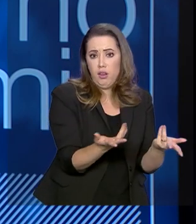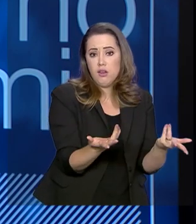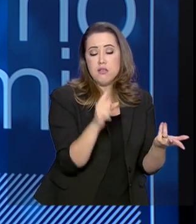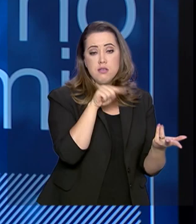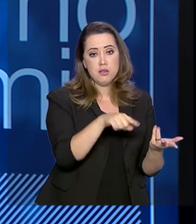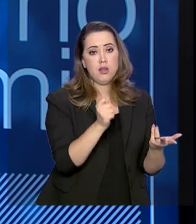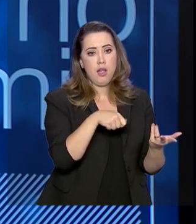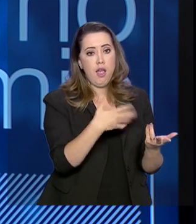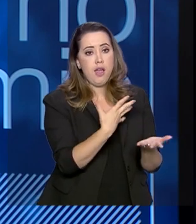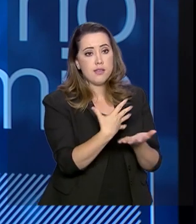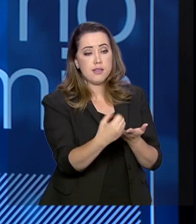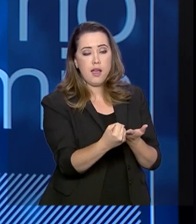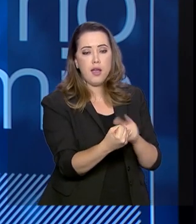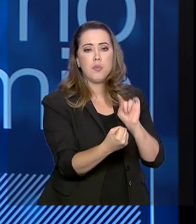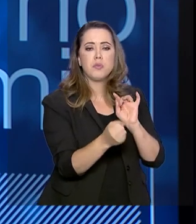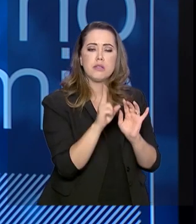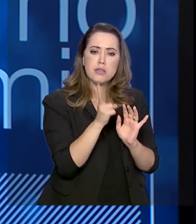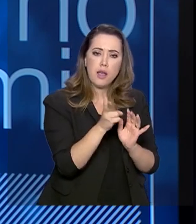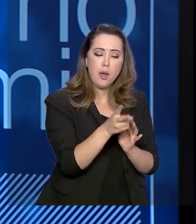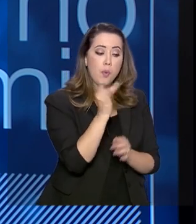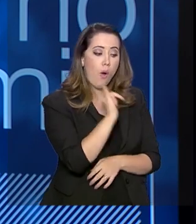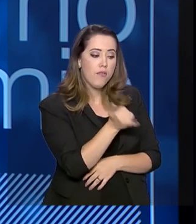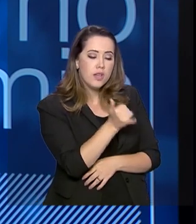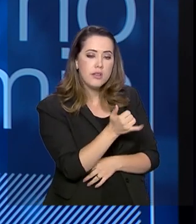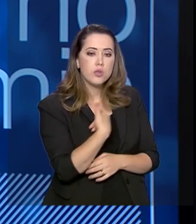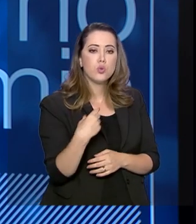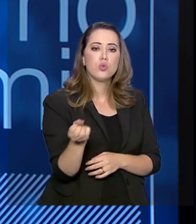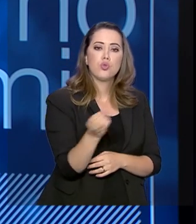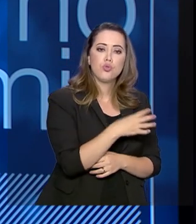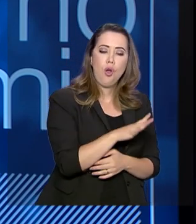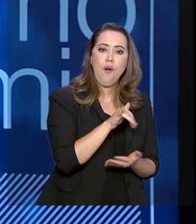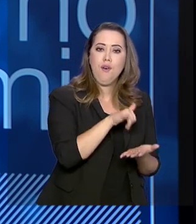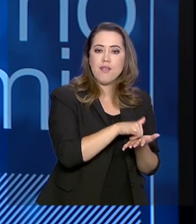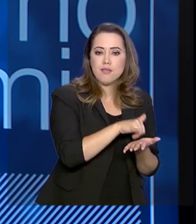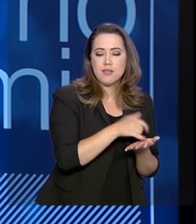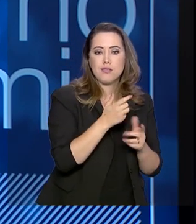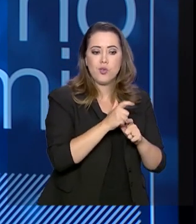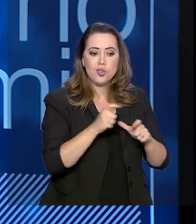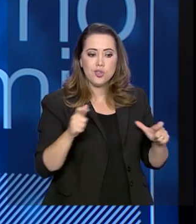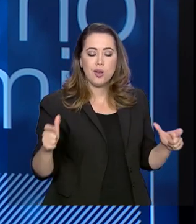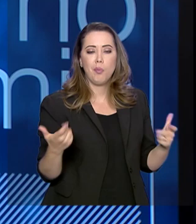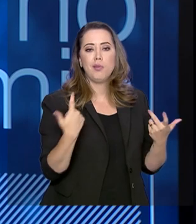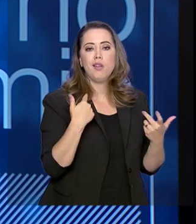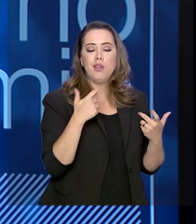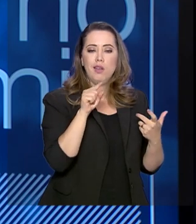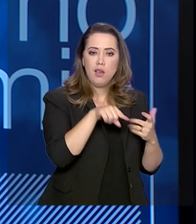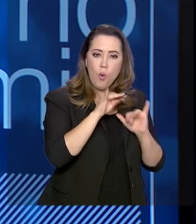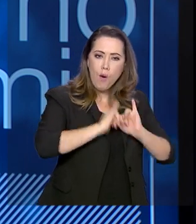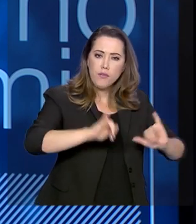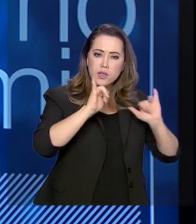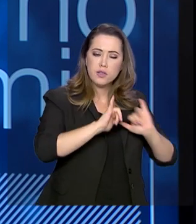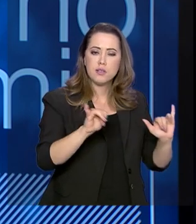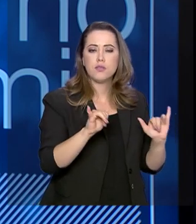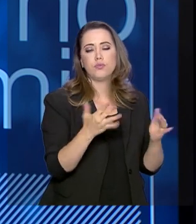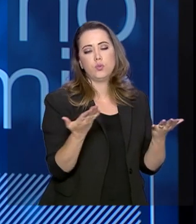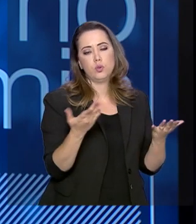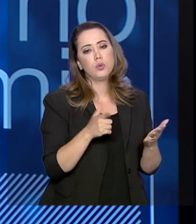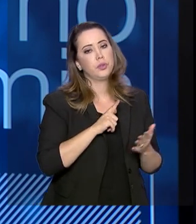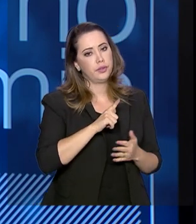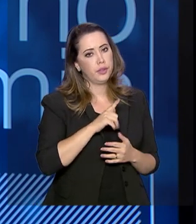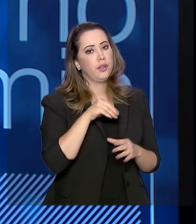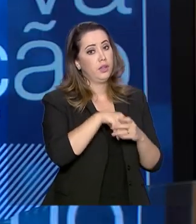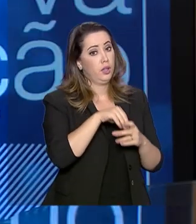aplicativo ou por e-mail, também os avisos de licitação e, com isso, a gente amplia a publicidade das licitações